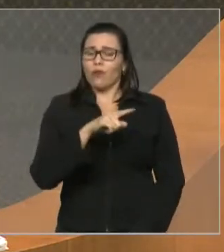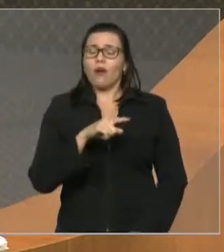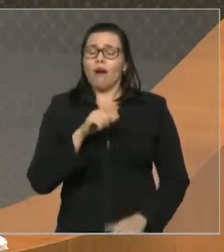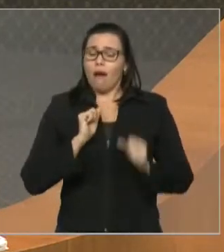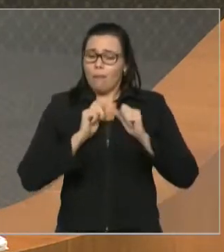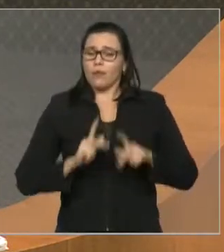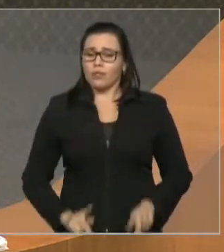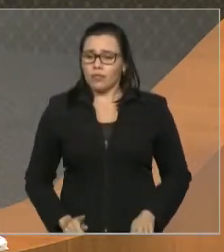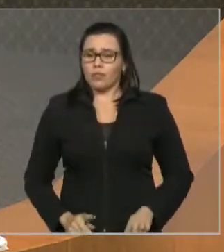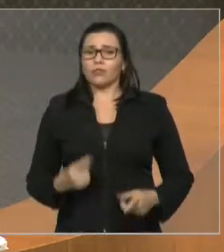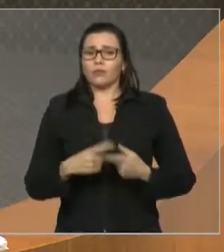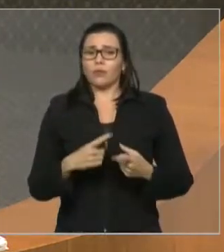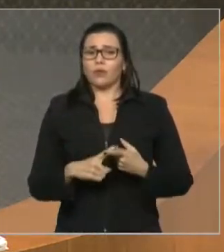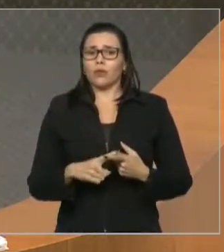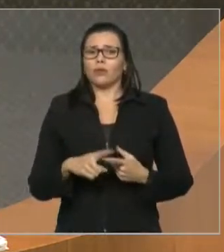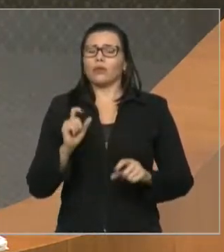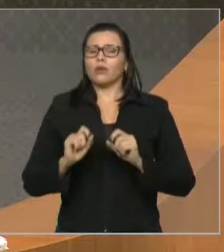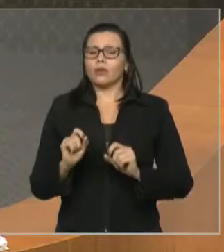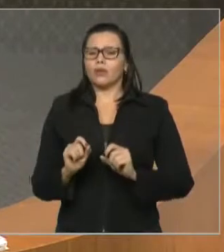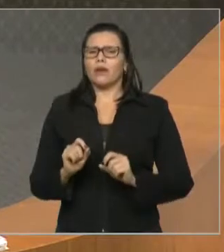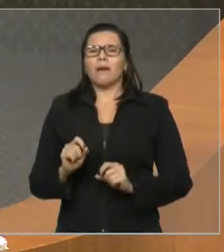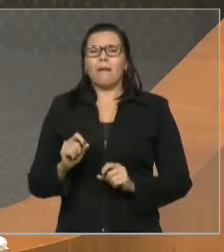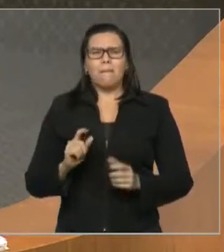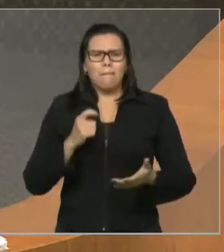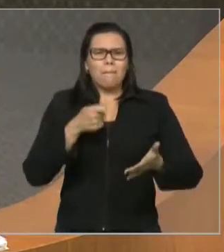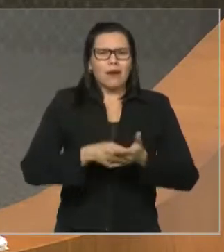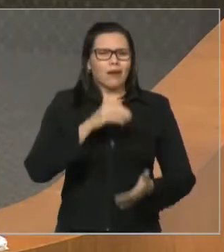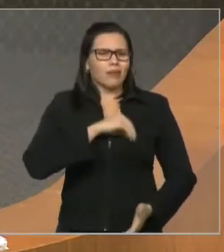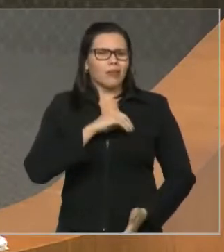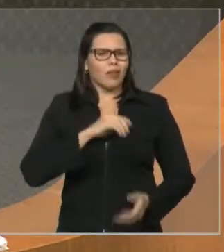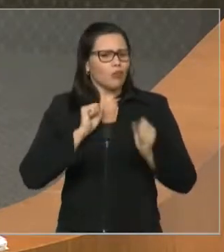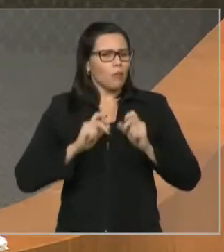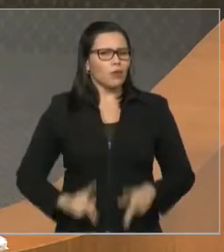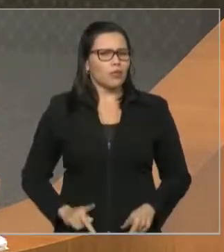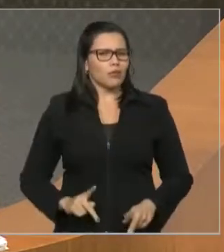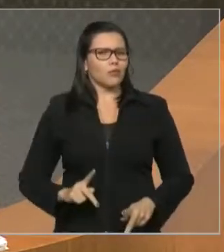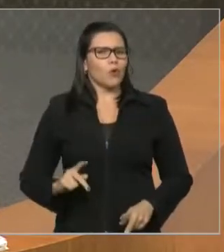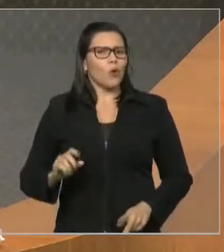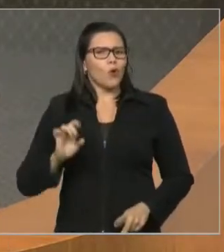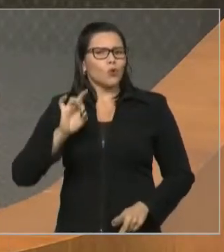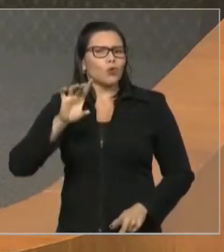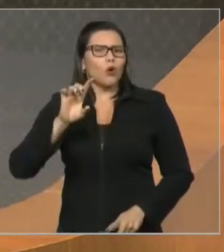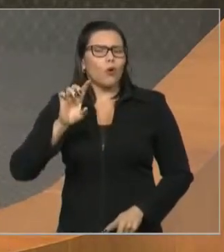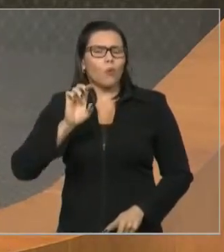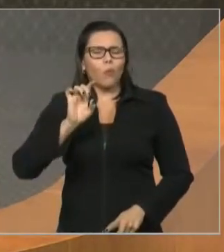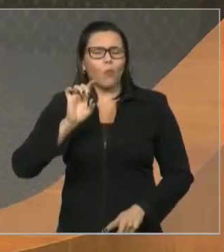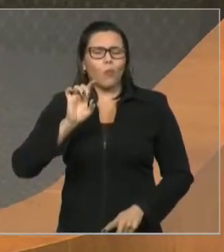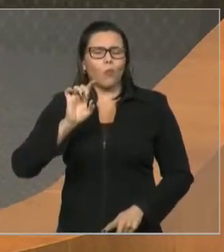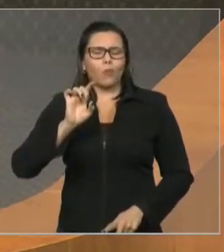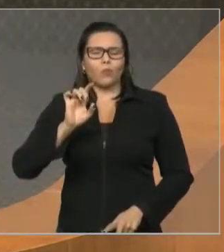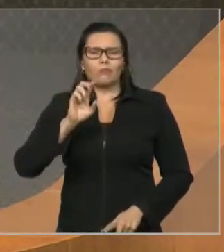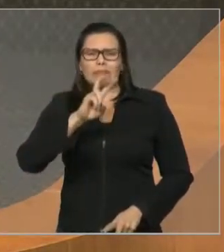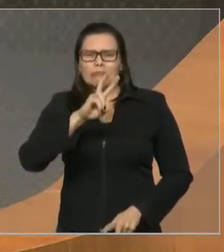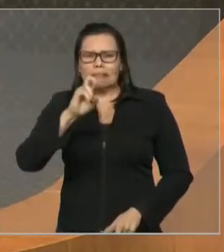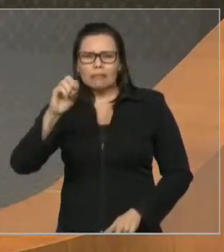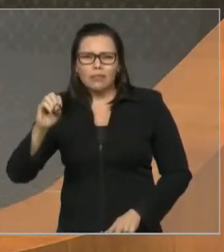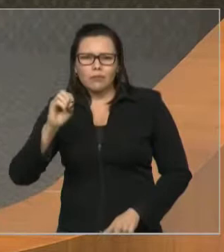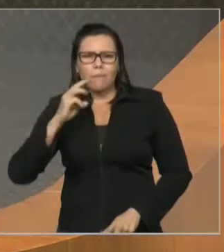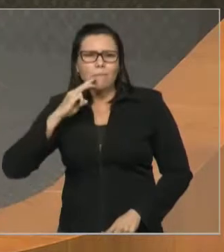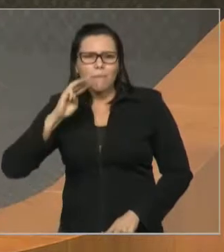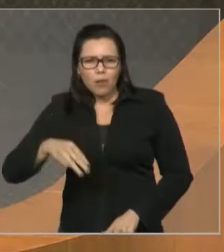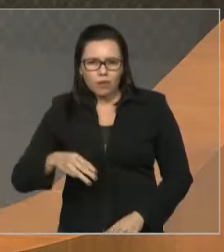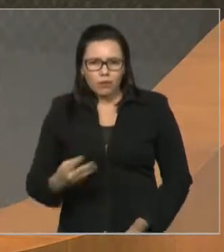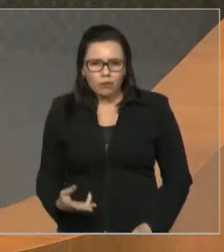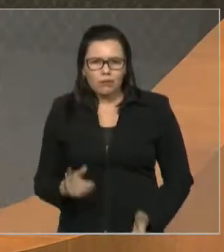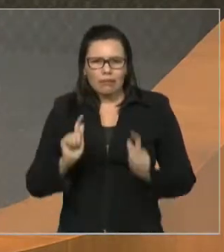de bens imóveis. 500 milhões. Não para por aí. Sabe o acontece mais? Ele tira 500 mil do FUNBEM.